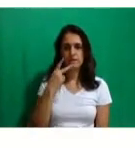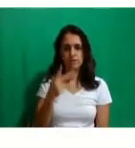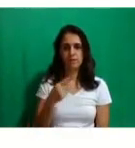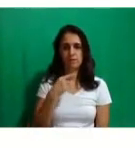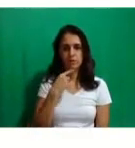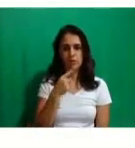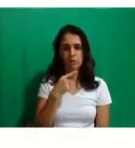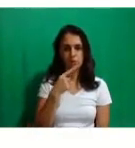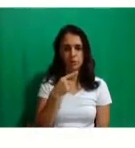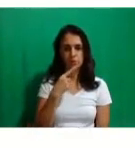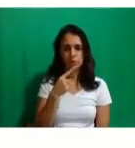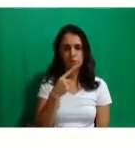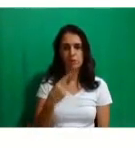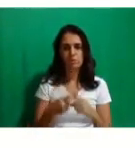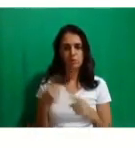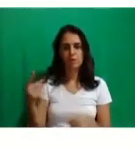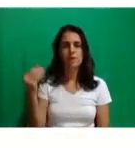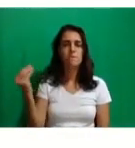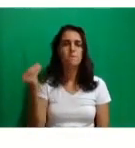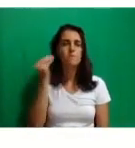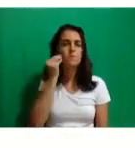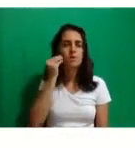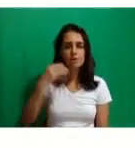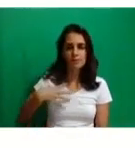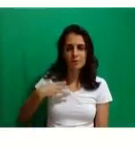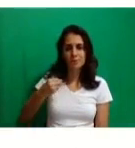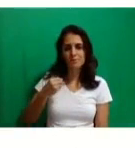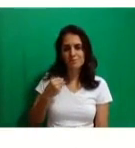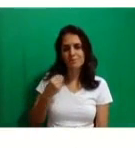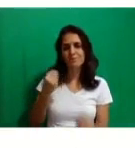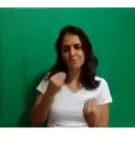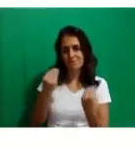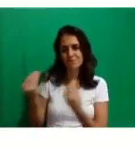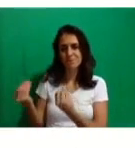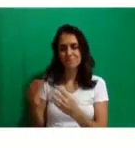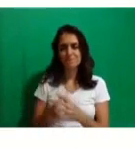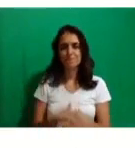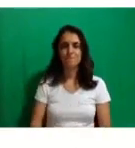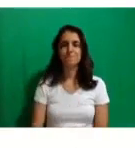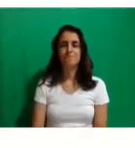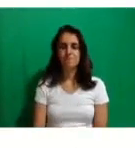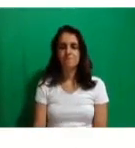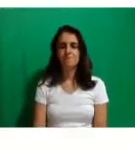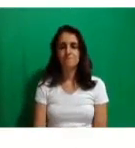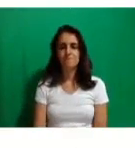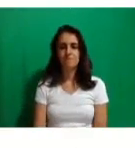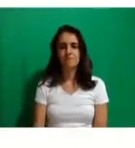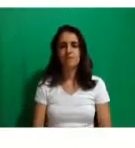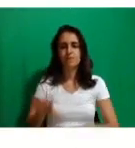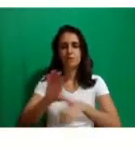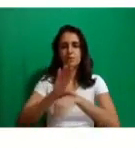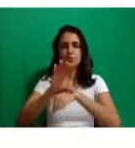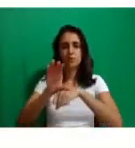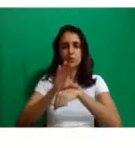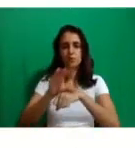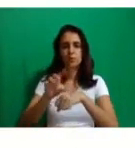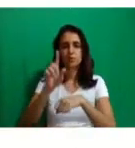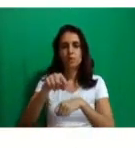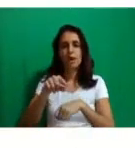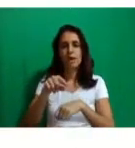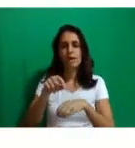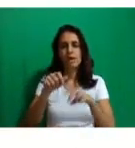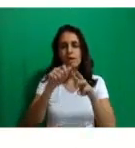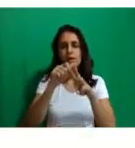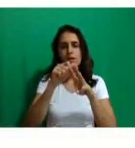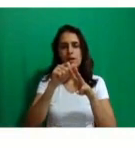negar o beijo na filhota. Não dá. Bom, quanto tempo dura o nosso curso? Três semestres. Vocês ficarão